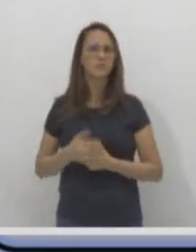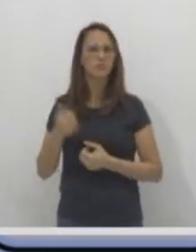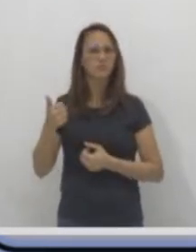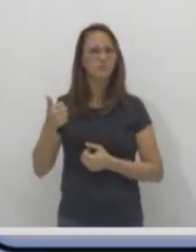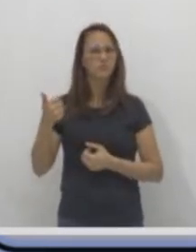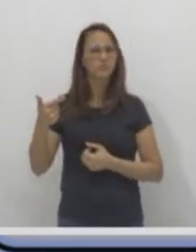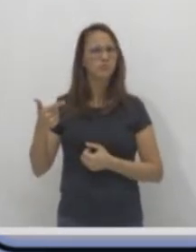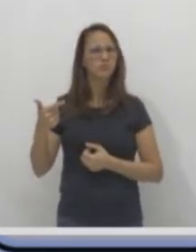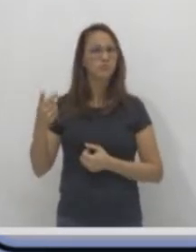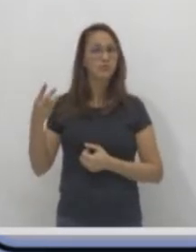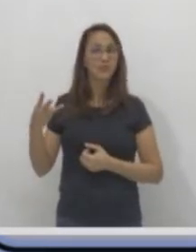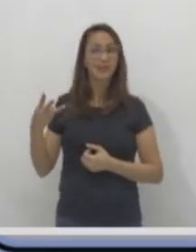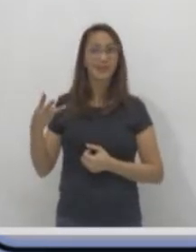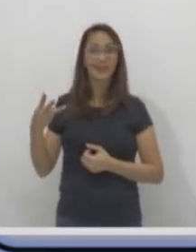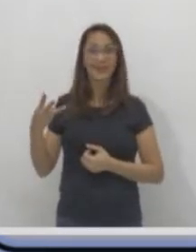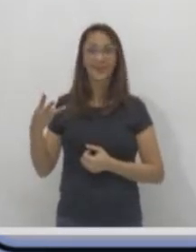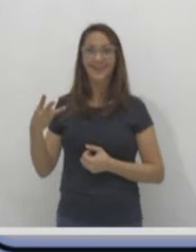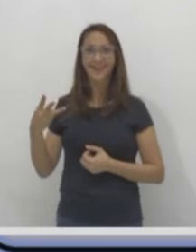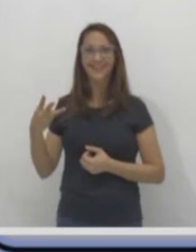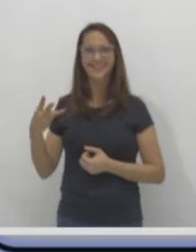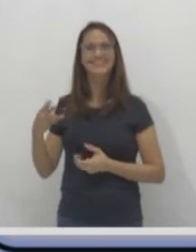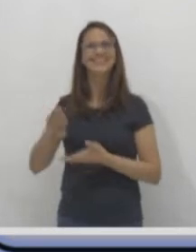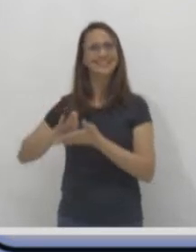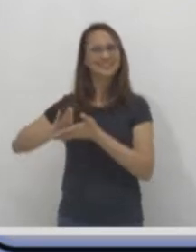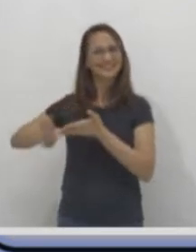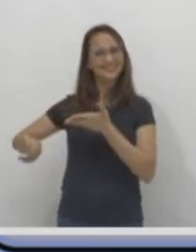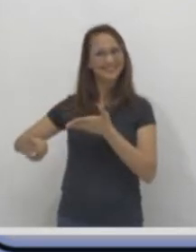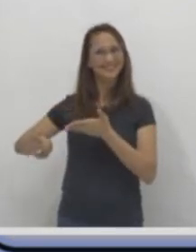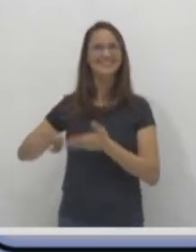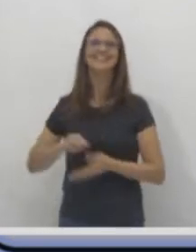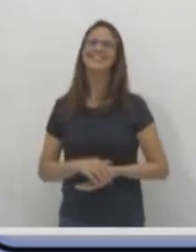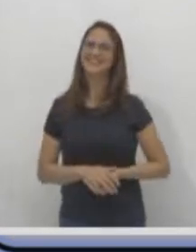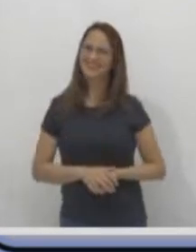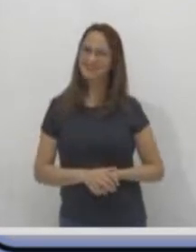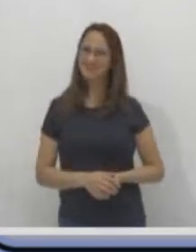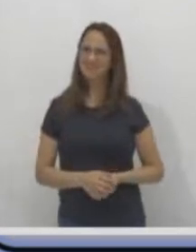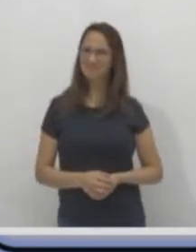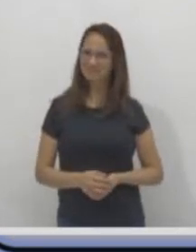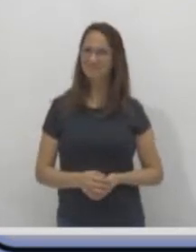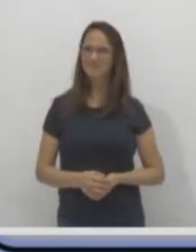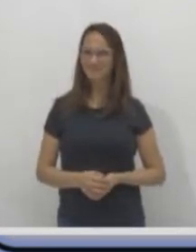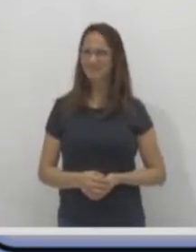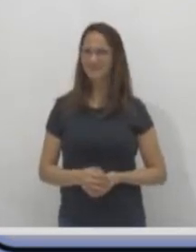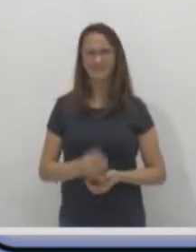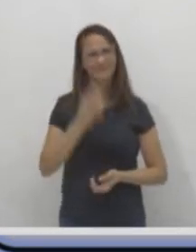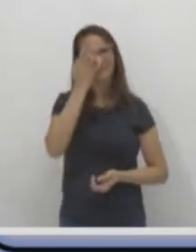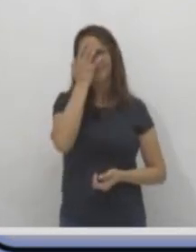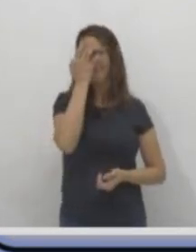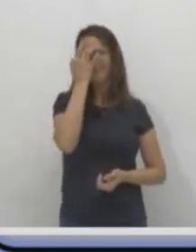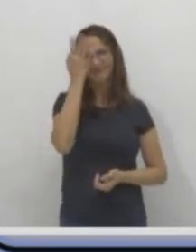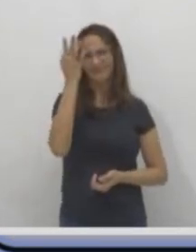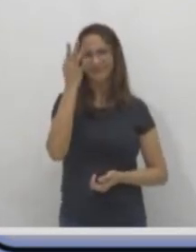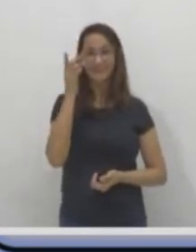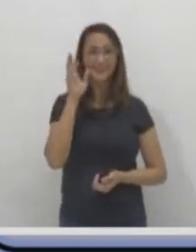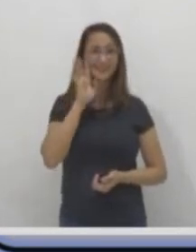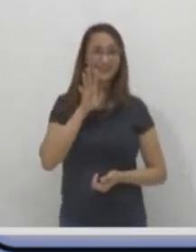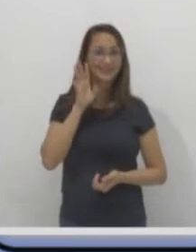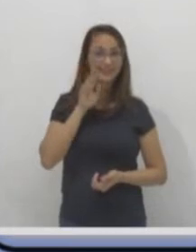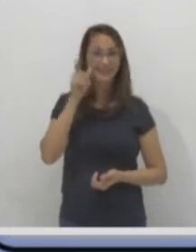dois, três. Sobraram três círculos. Viu só? Como foi super interessante.